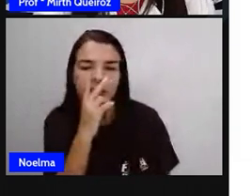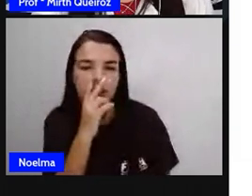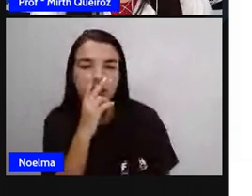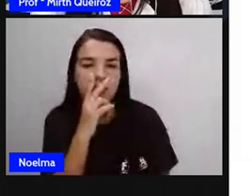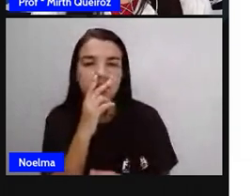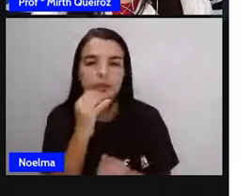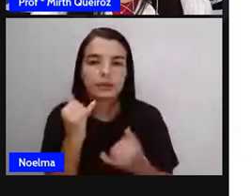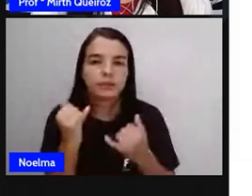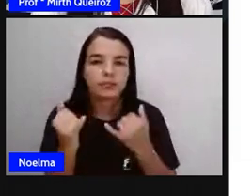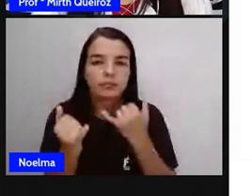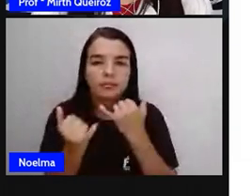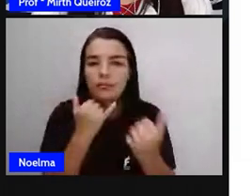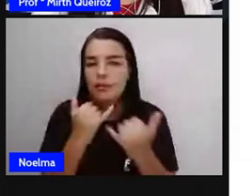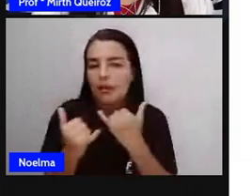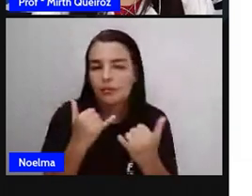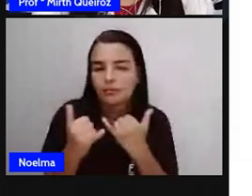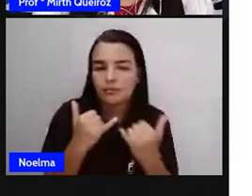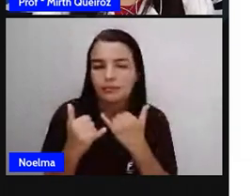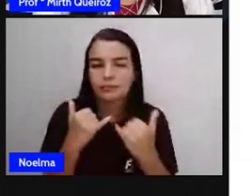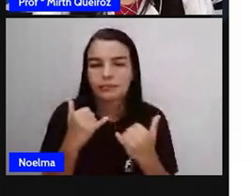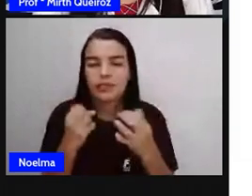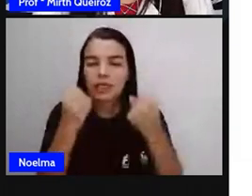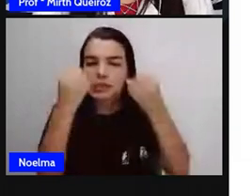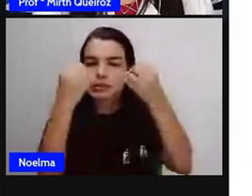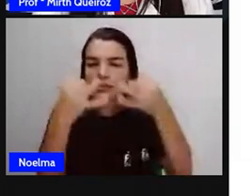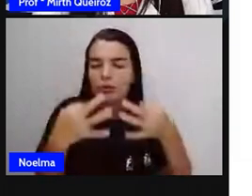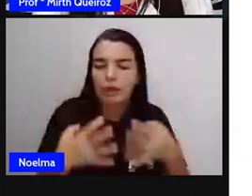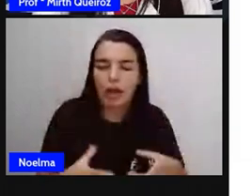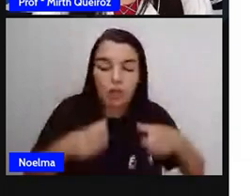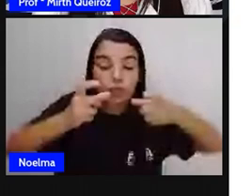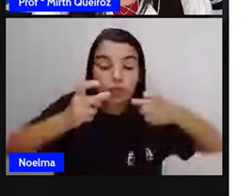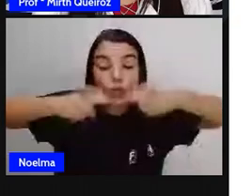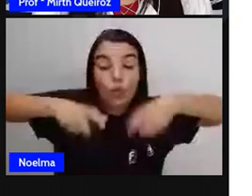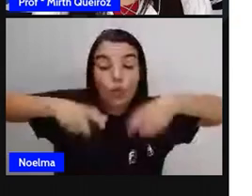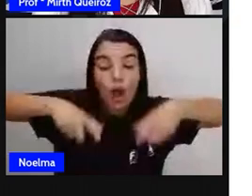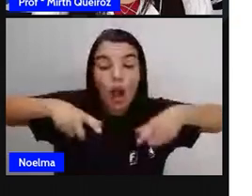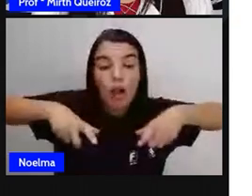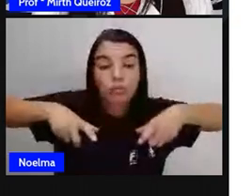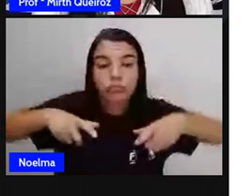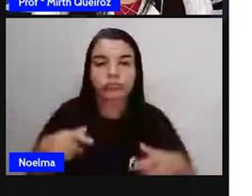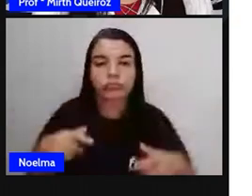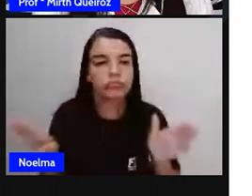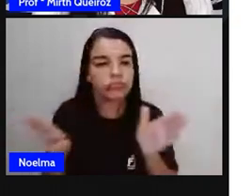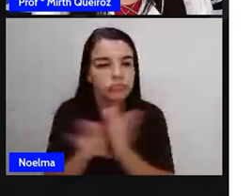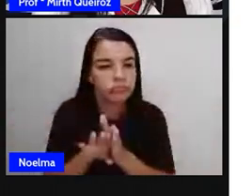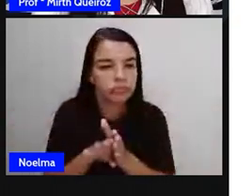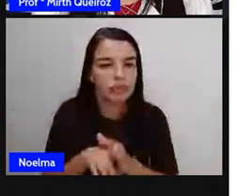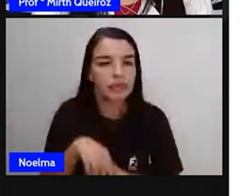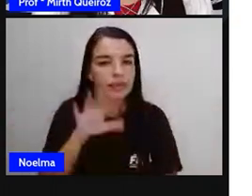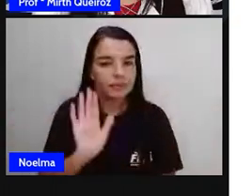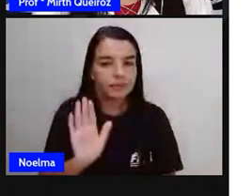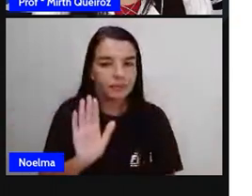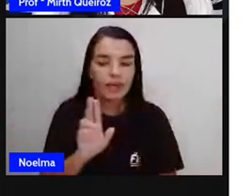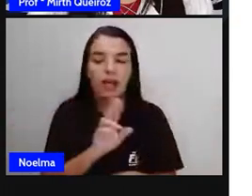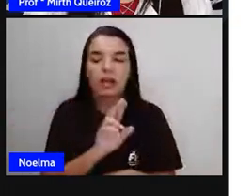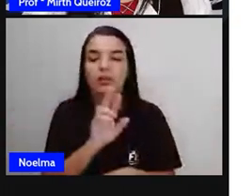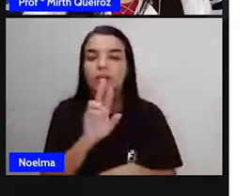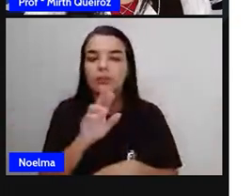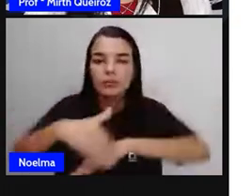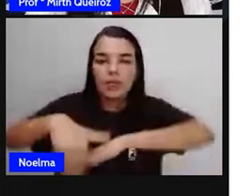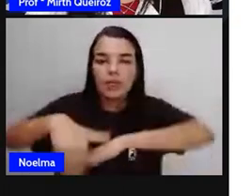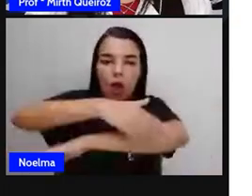feito pra explicar uma localização, certo? O aluno indicou as ruas